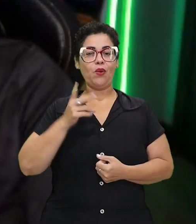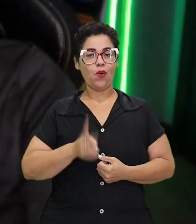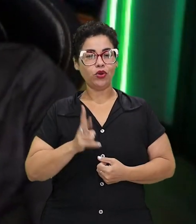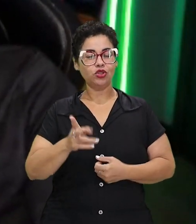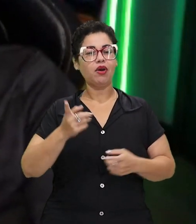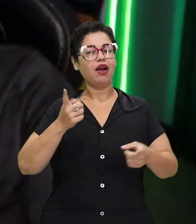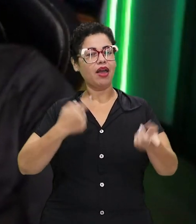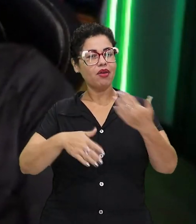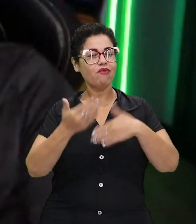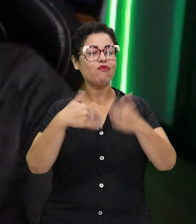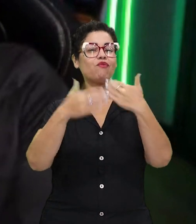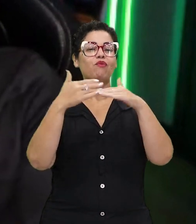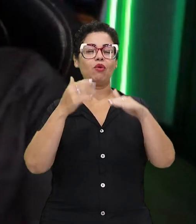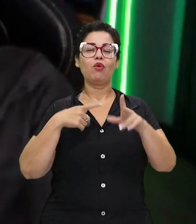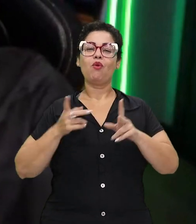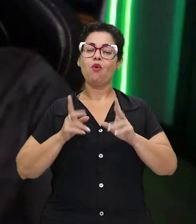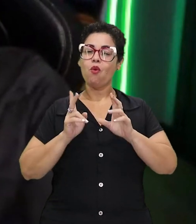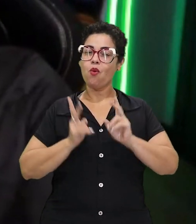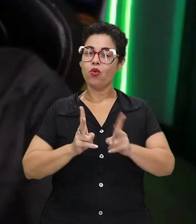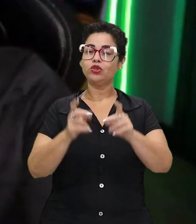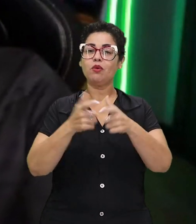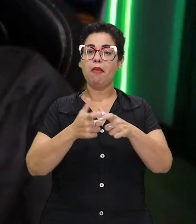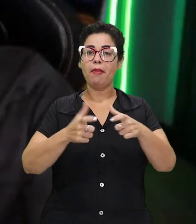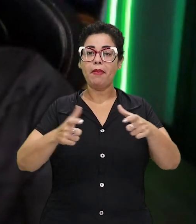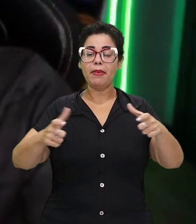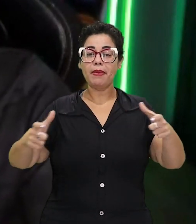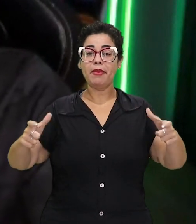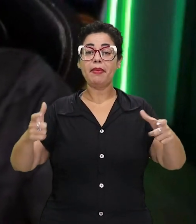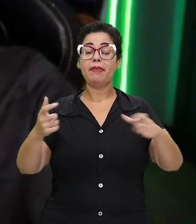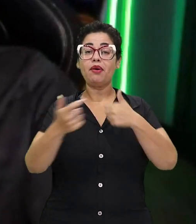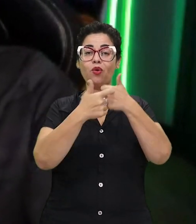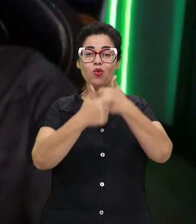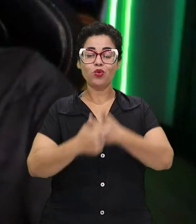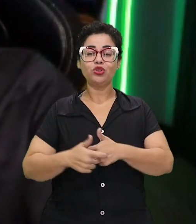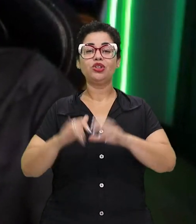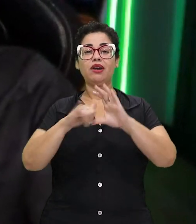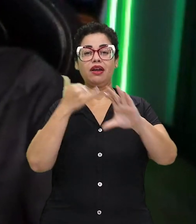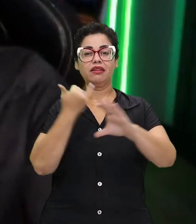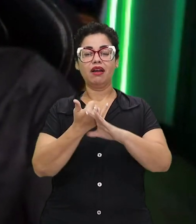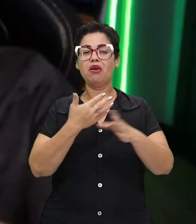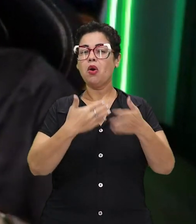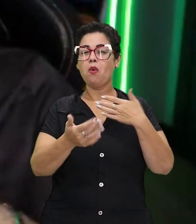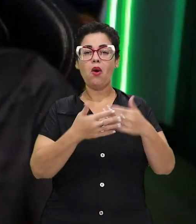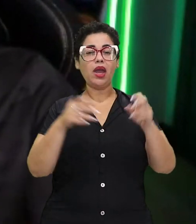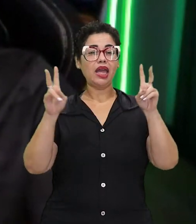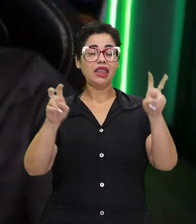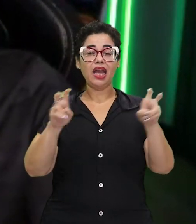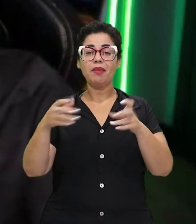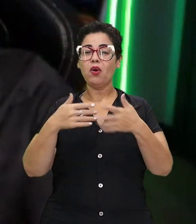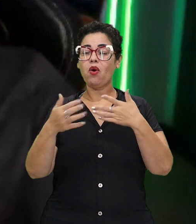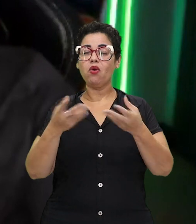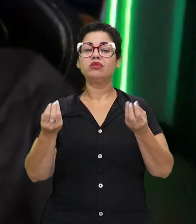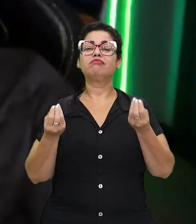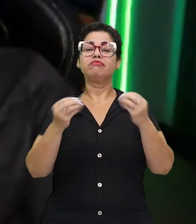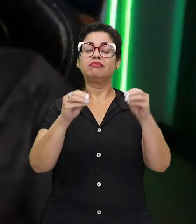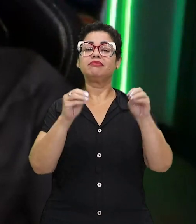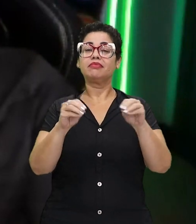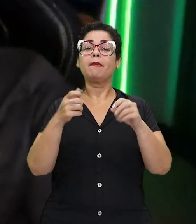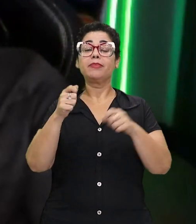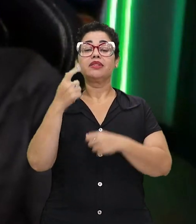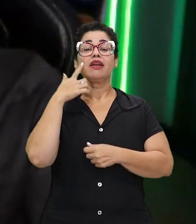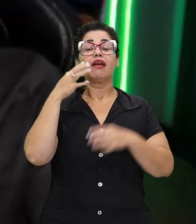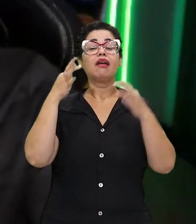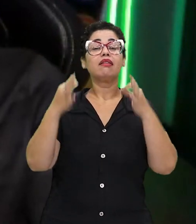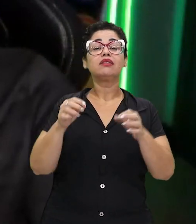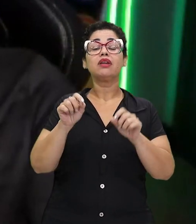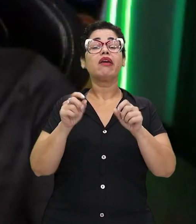continuar evoluindo, para continuar crescendo o canal, eu acho que em qualquer meio, em qualquer nicho, em qualquer tema, é sempre importante